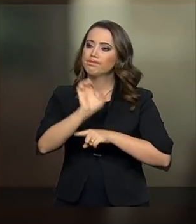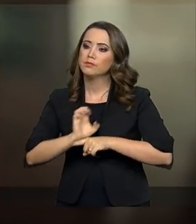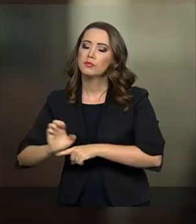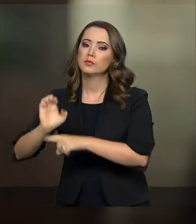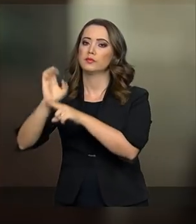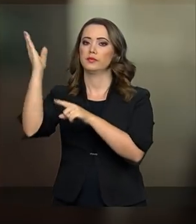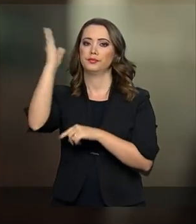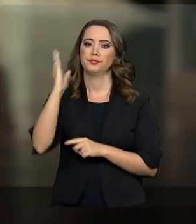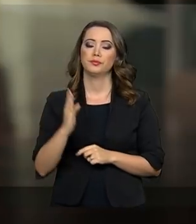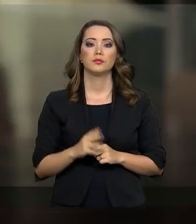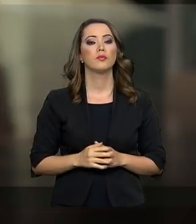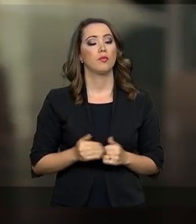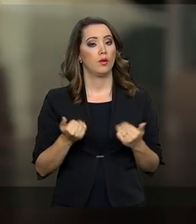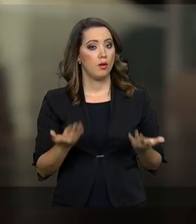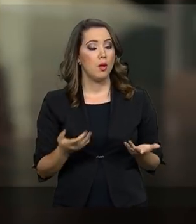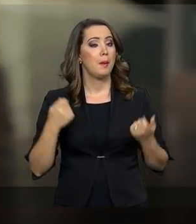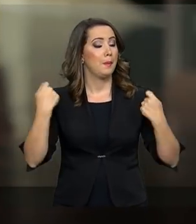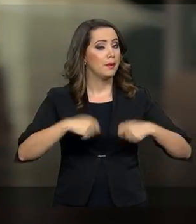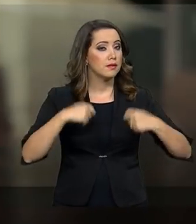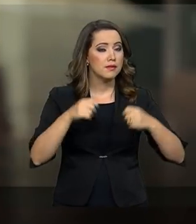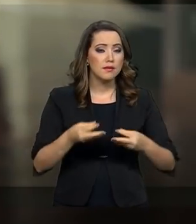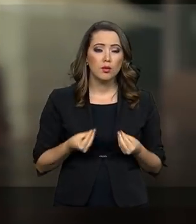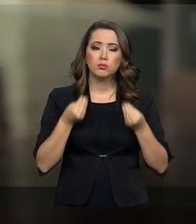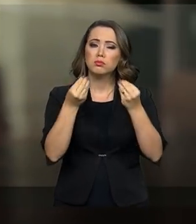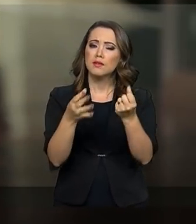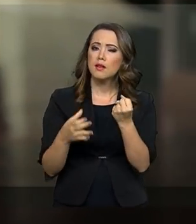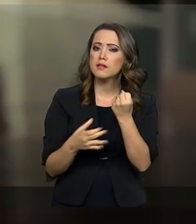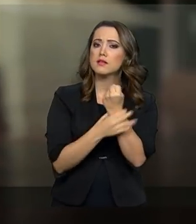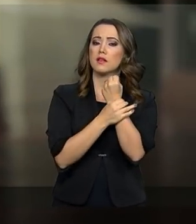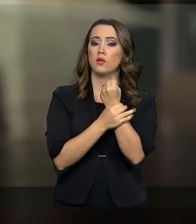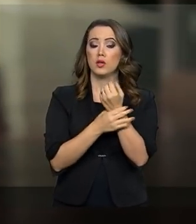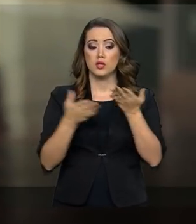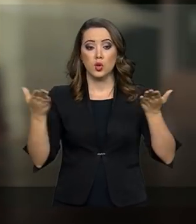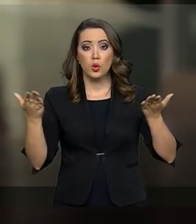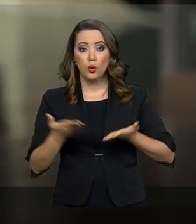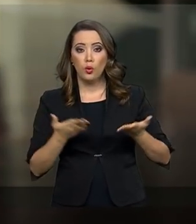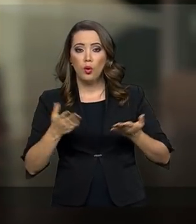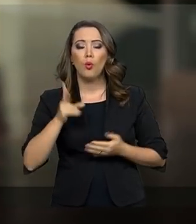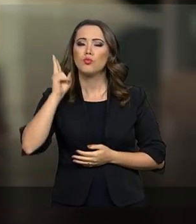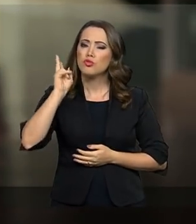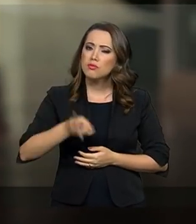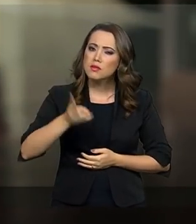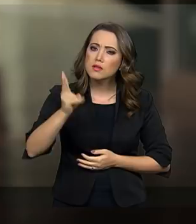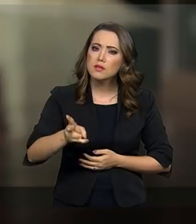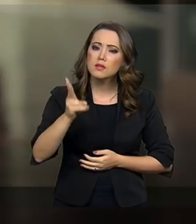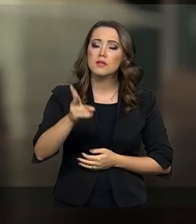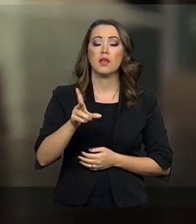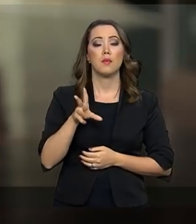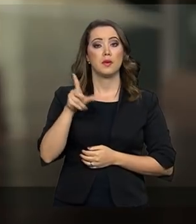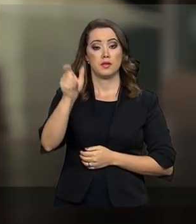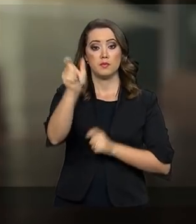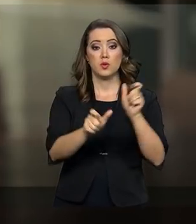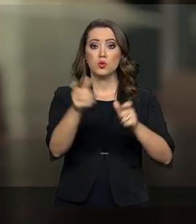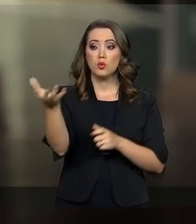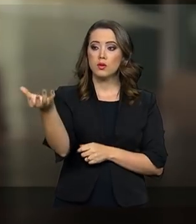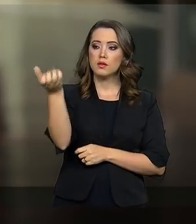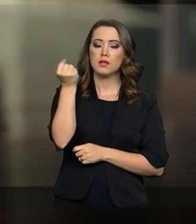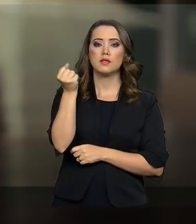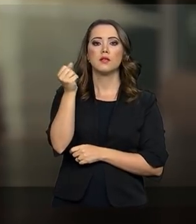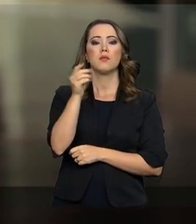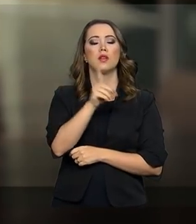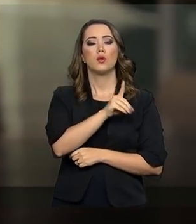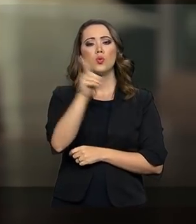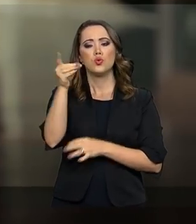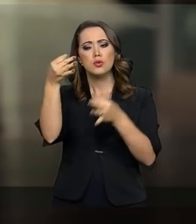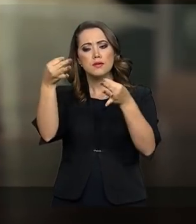alguns estados brasileiros. Precisamos garantir que hoje e sempre todos receberão seus benefícios em